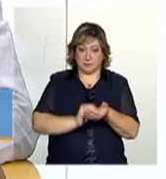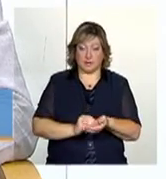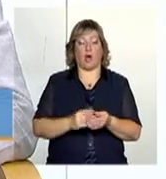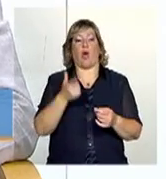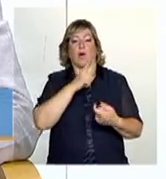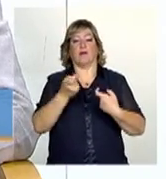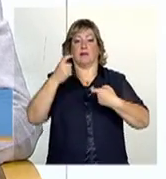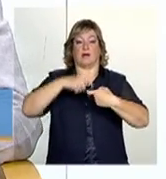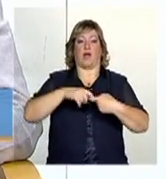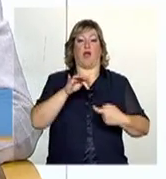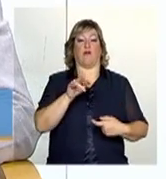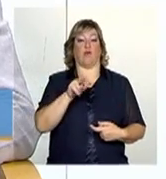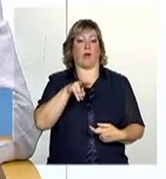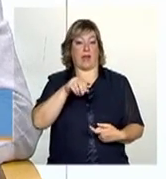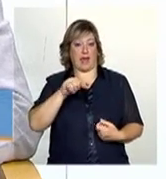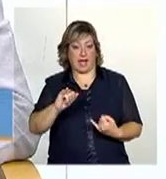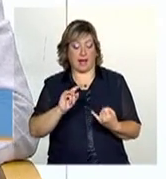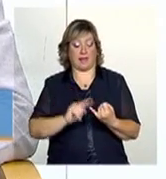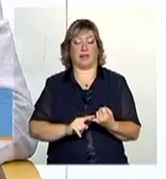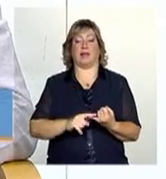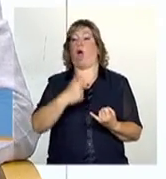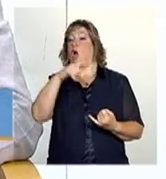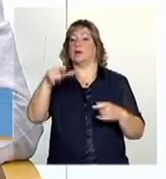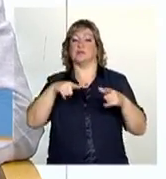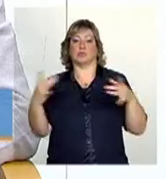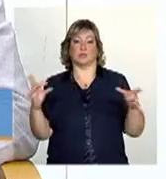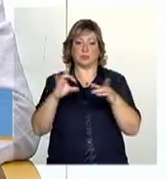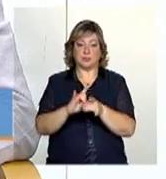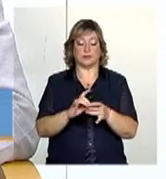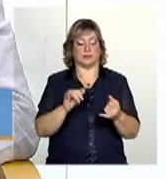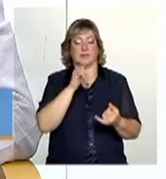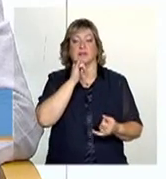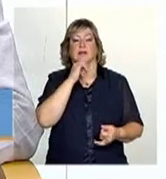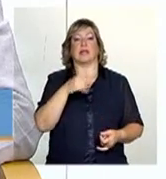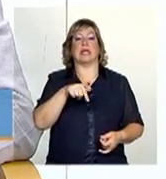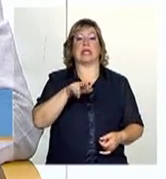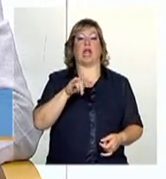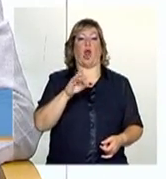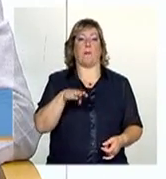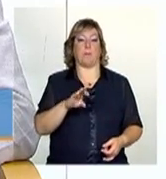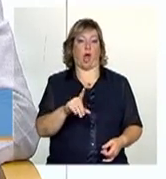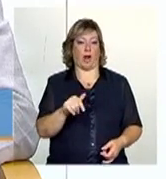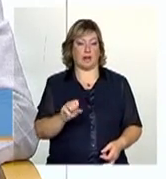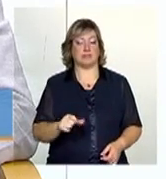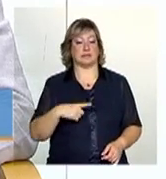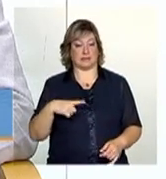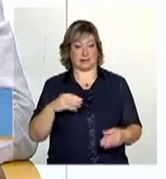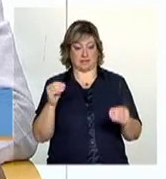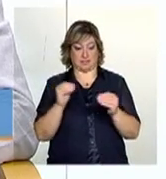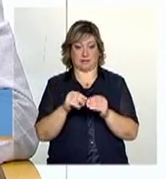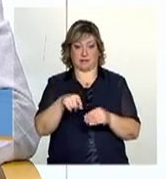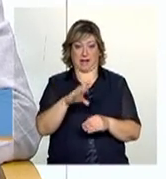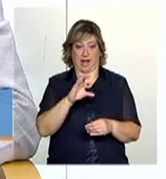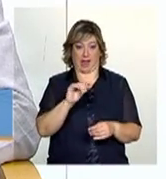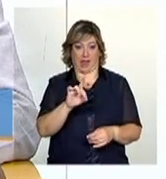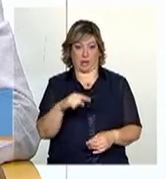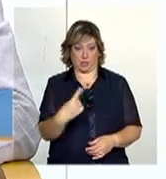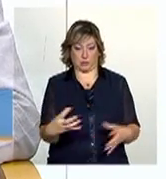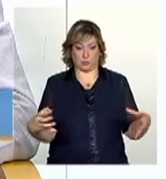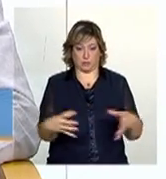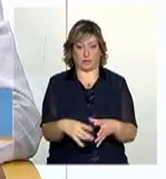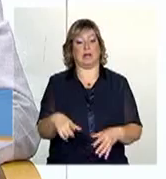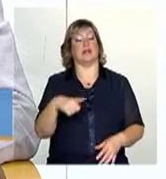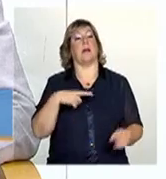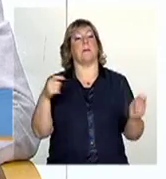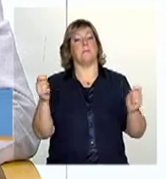FUNAI para outras ações. Famílias quilombolas, a partir da identificação no Cadastro Único, elas podem ter ações de